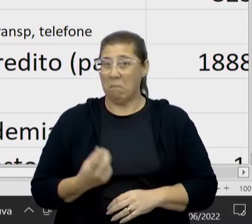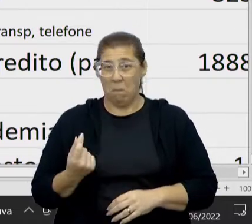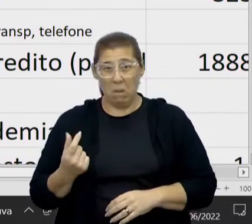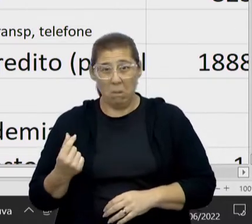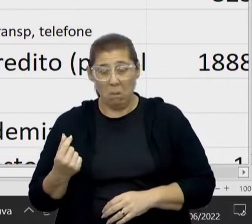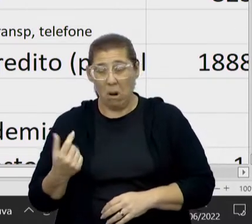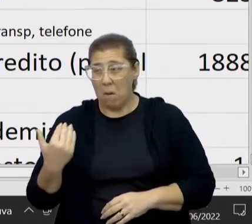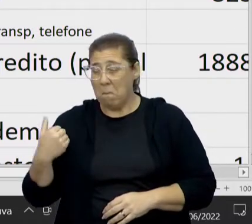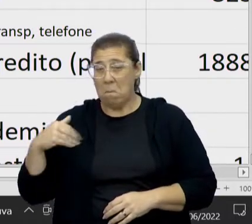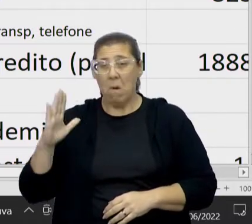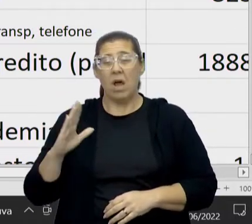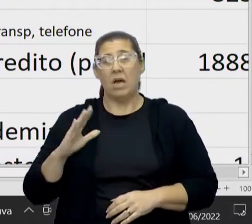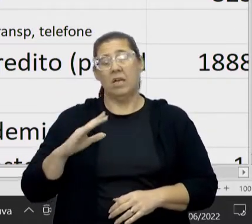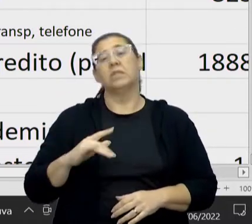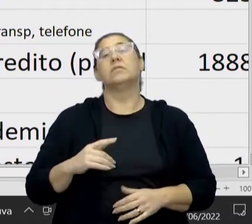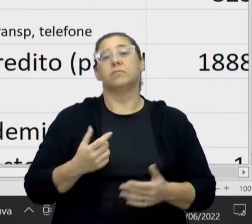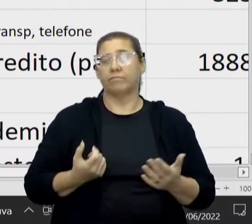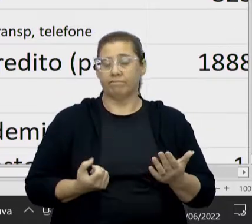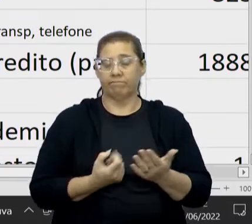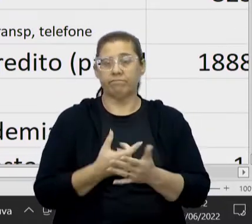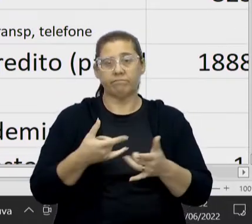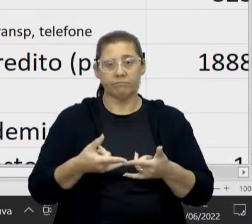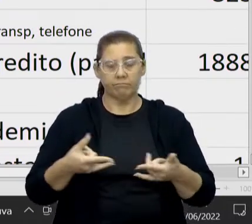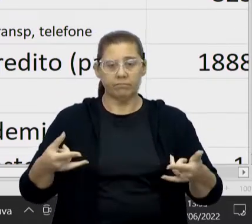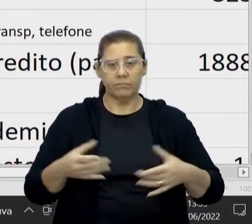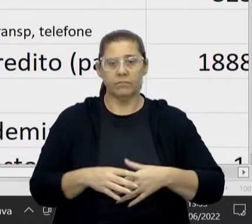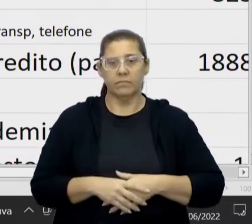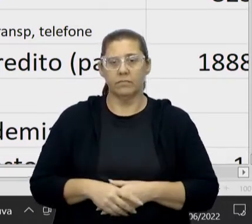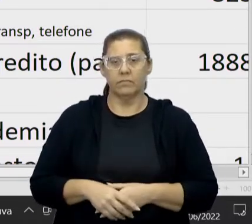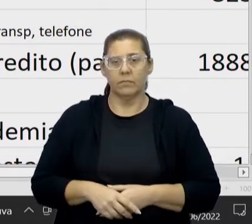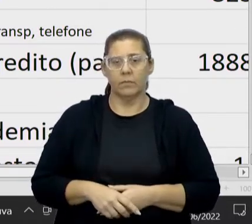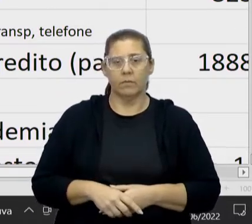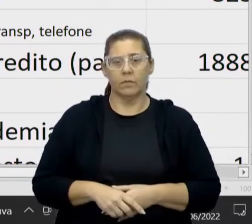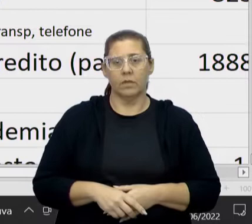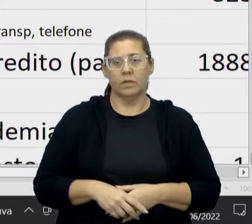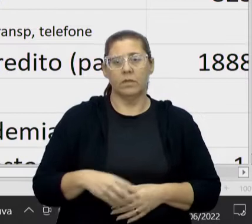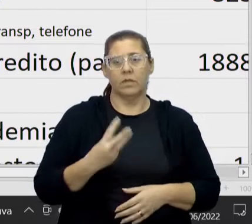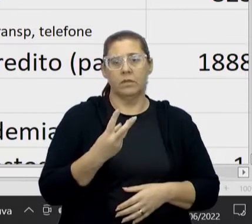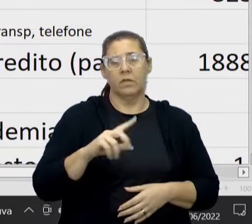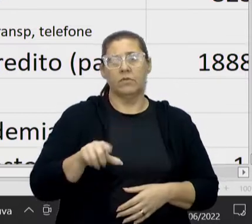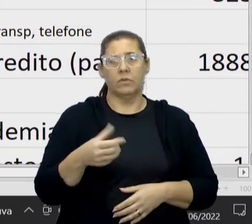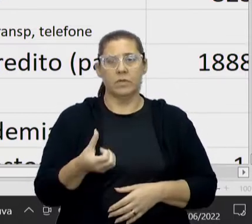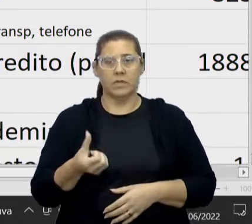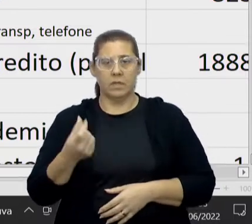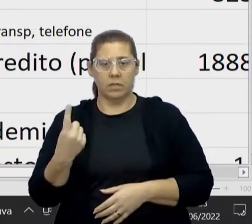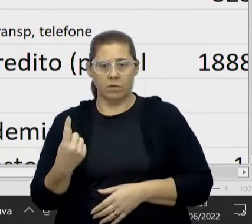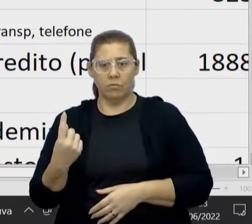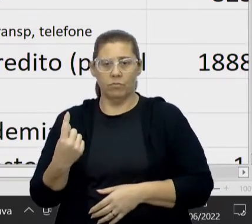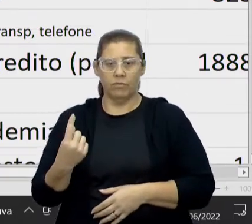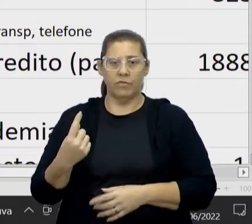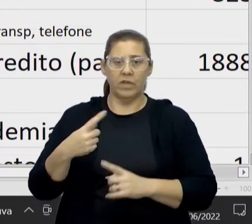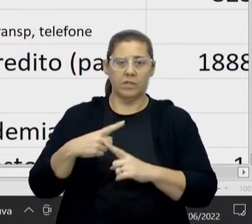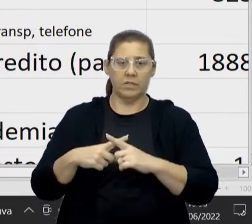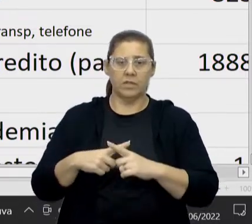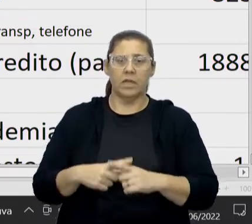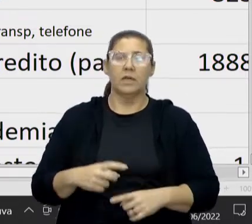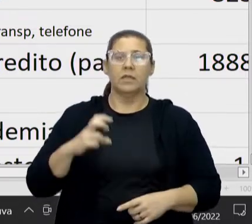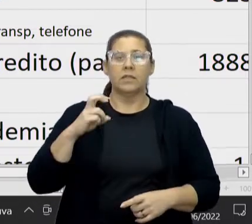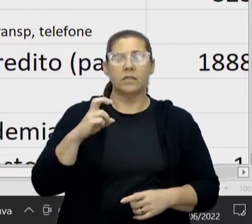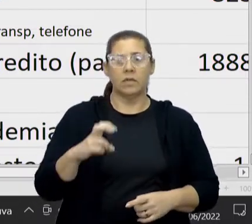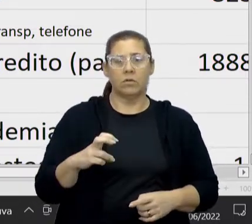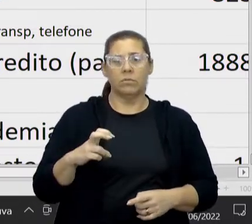passagem. Pensando que é um investimento. Então 5.750 eu vou fazer igual 3,61 vezes